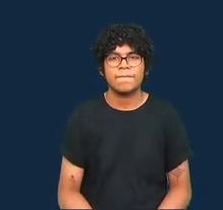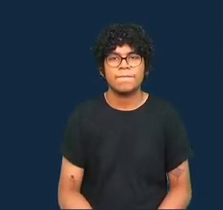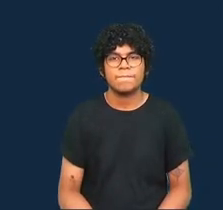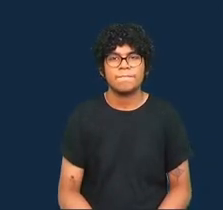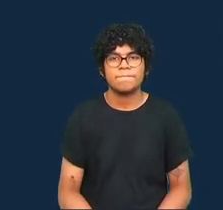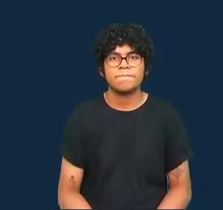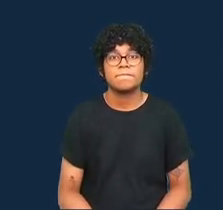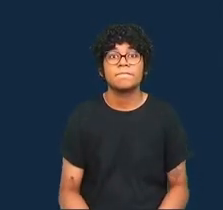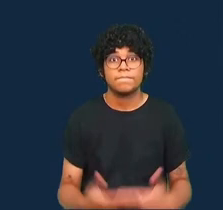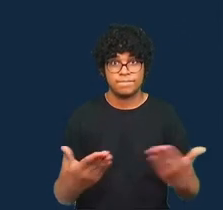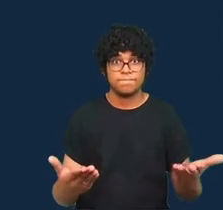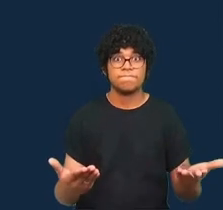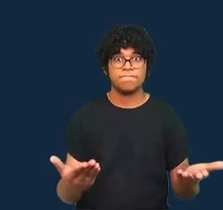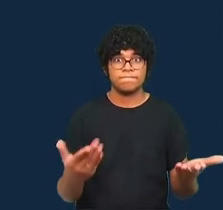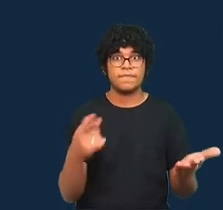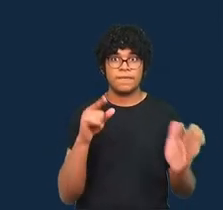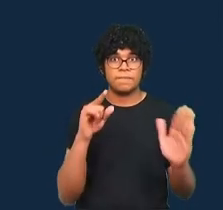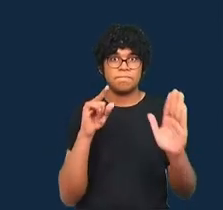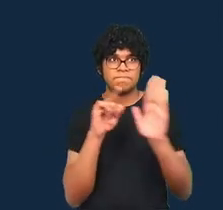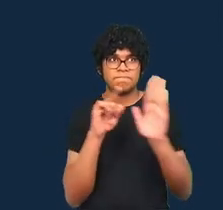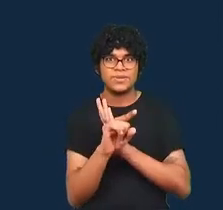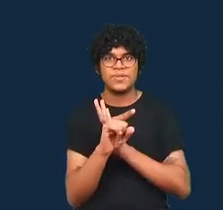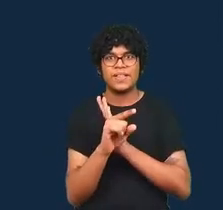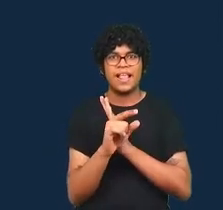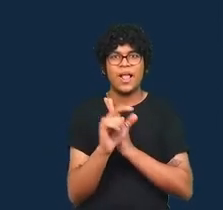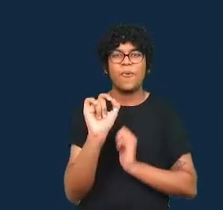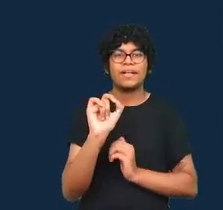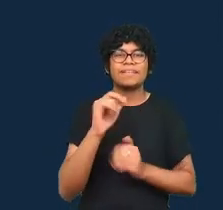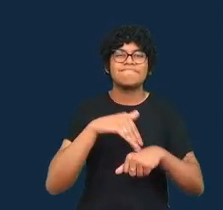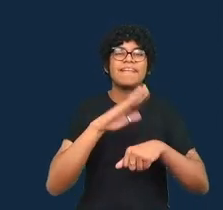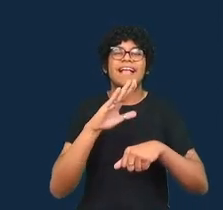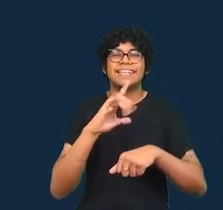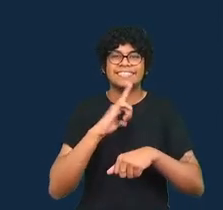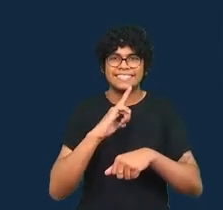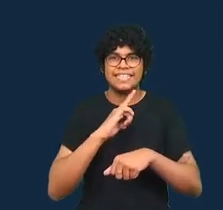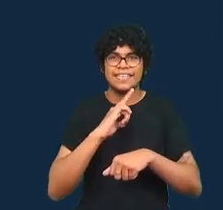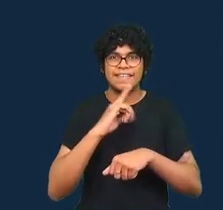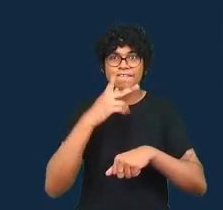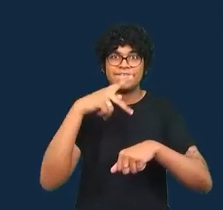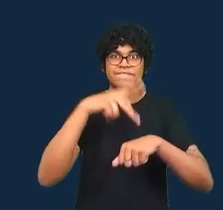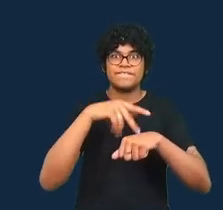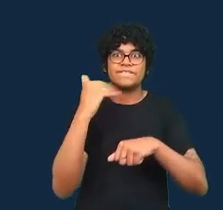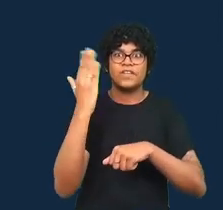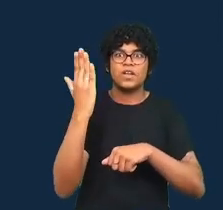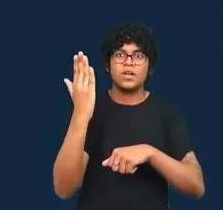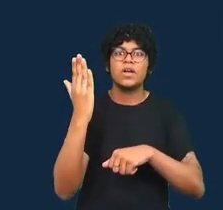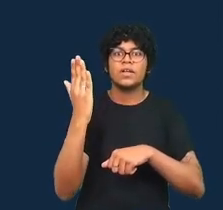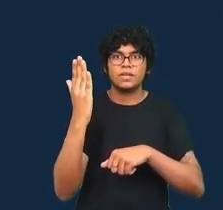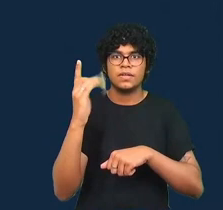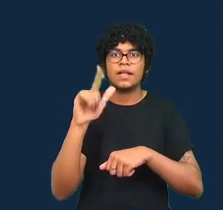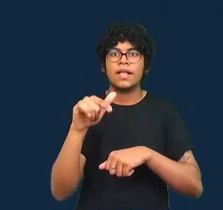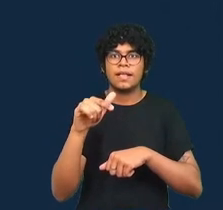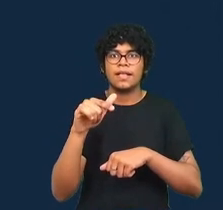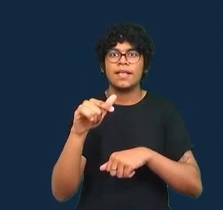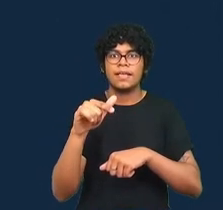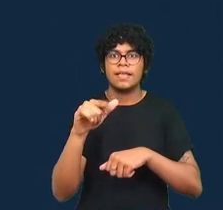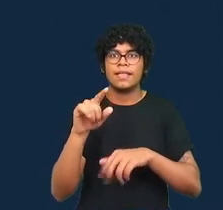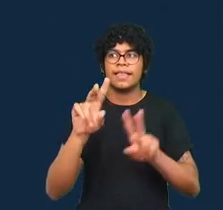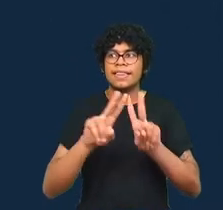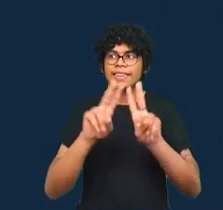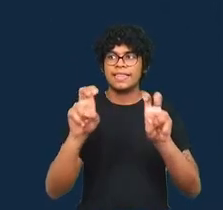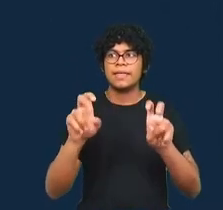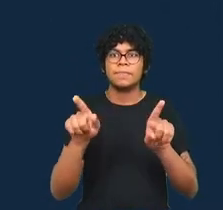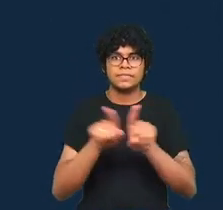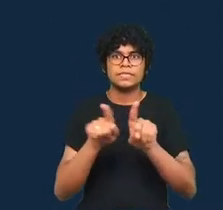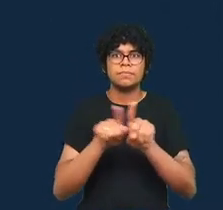Bom, eu acho que essa pergunta de o que há lá fora, o que há por aí, está muito alinhada com o tema desse